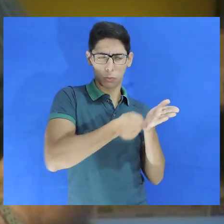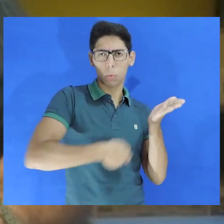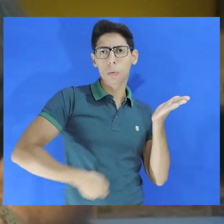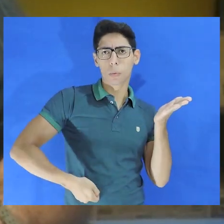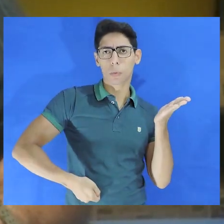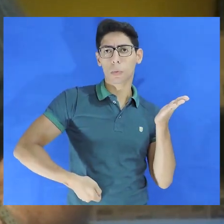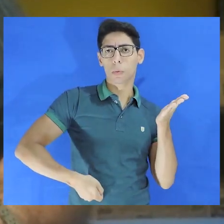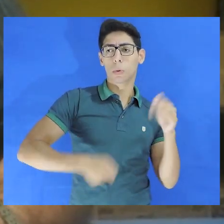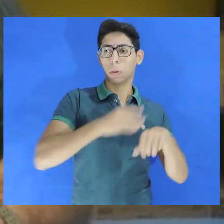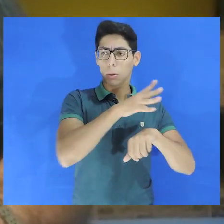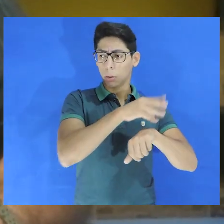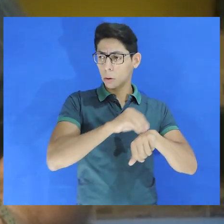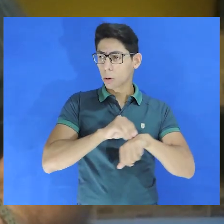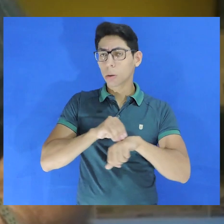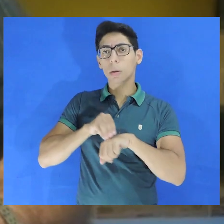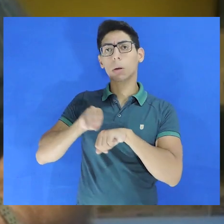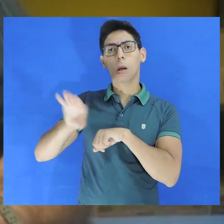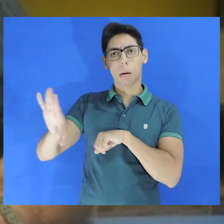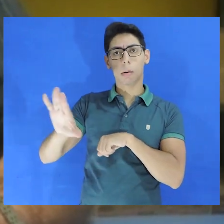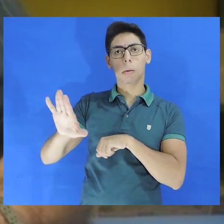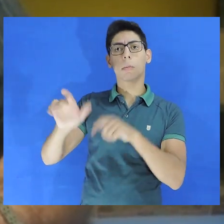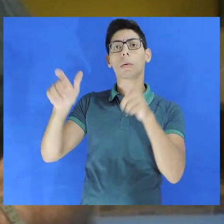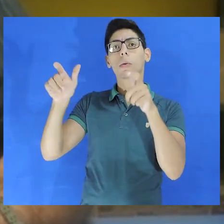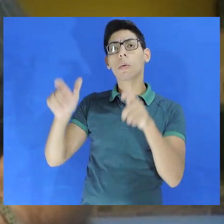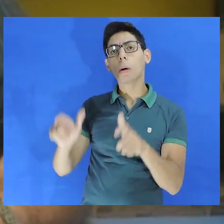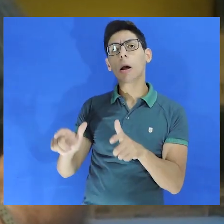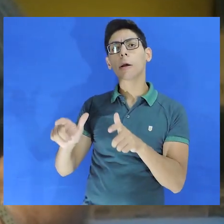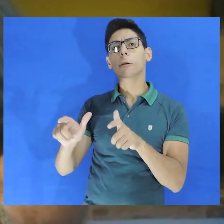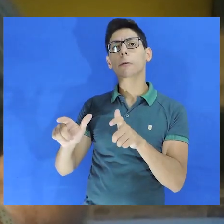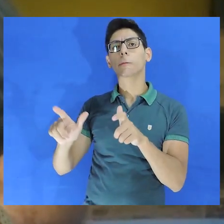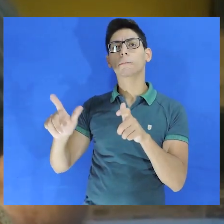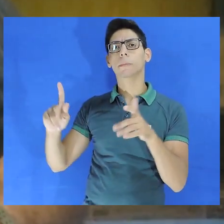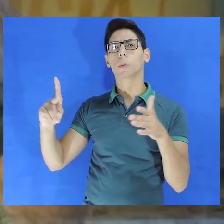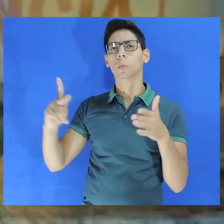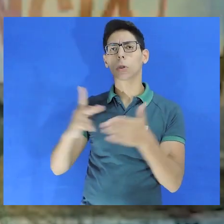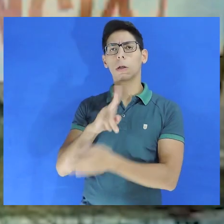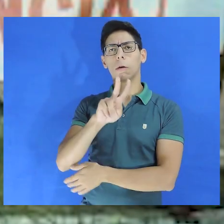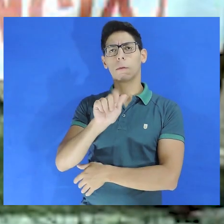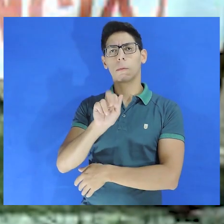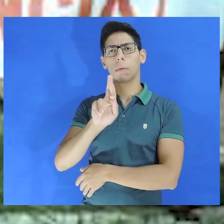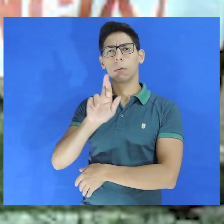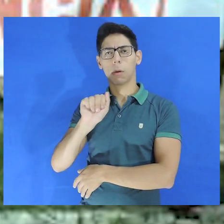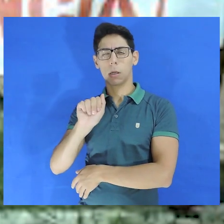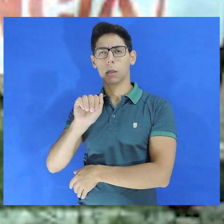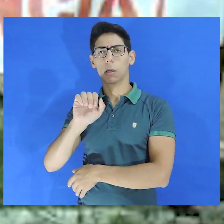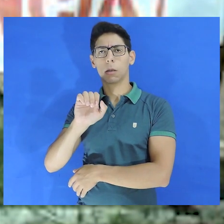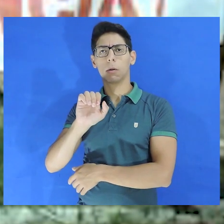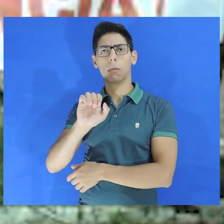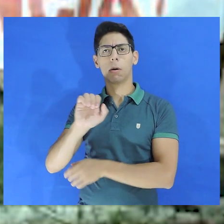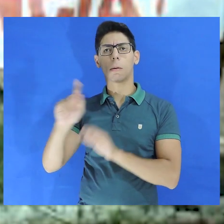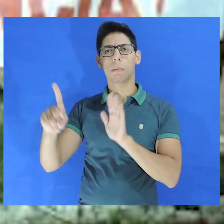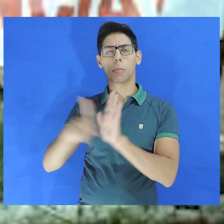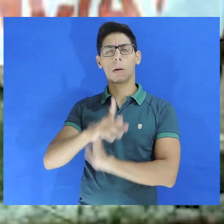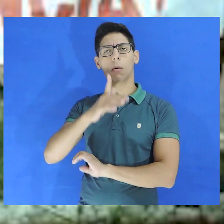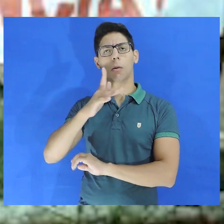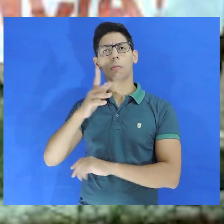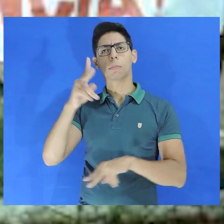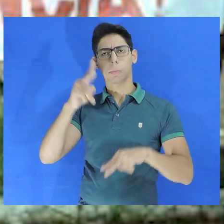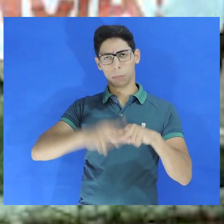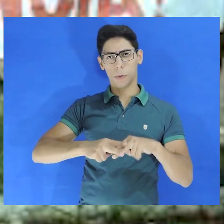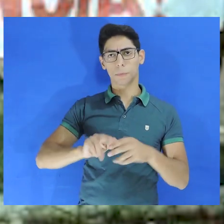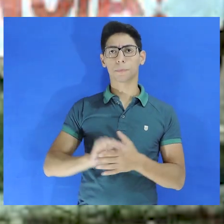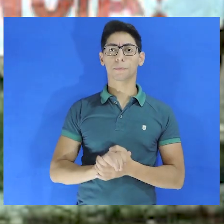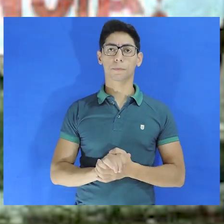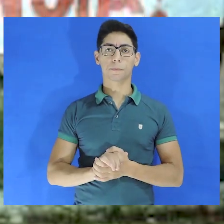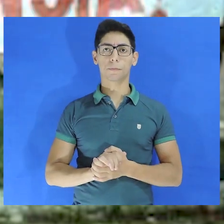produzir um relatório e encaminhar para a vara de execução penal. No